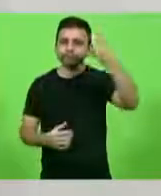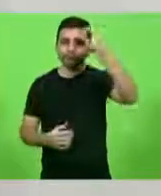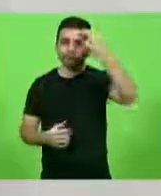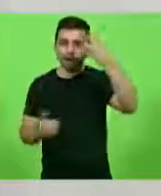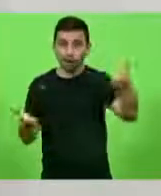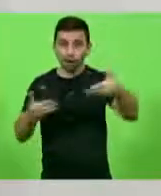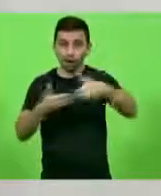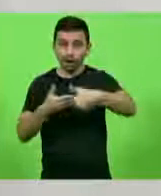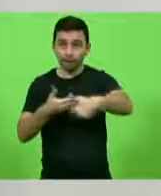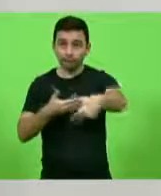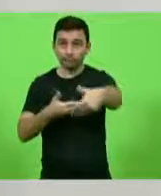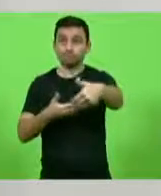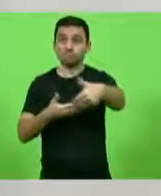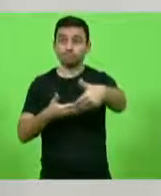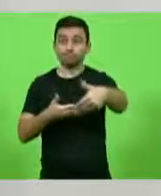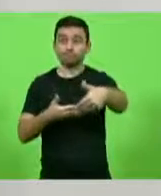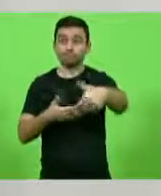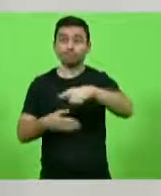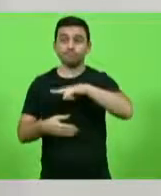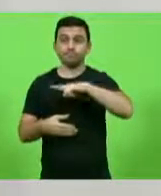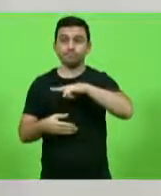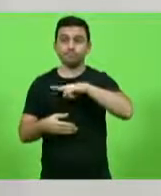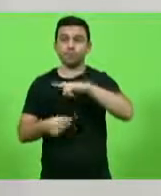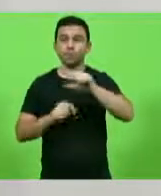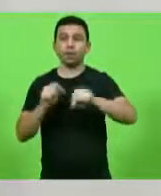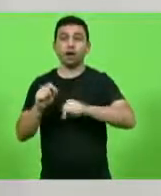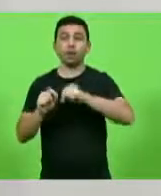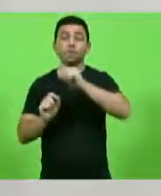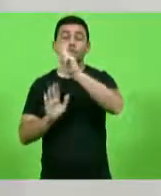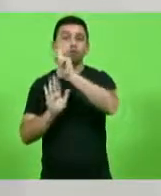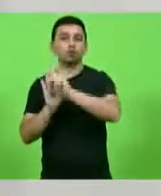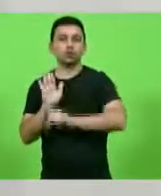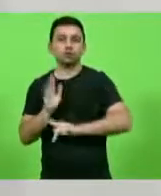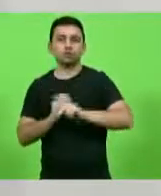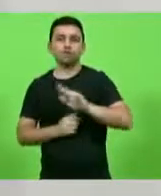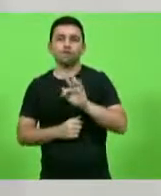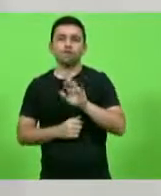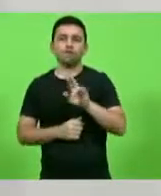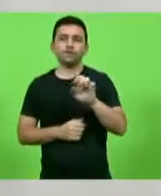prestes e está fazendo já, que é o projeto do Fritz Müller.